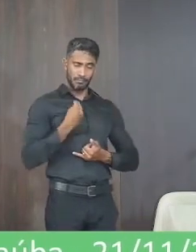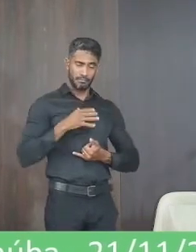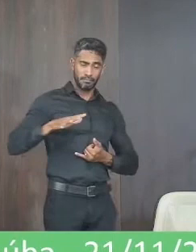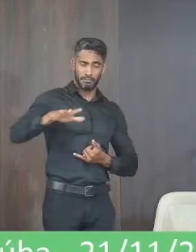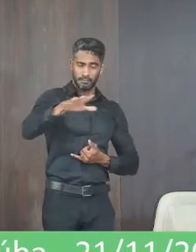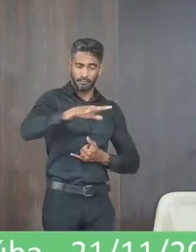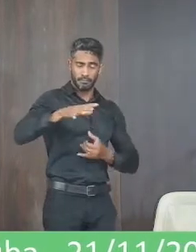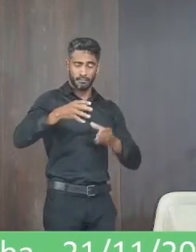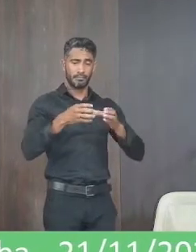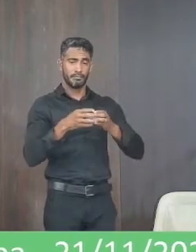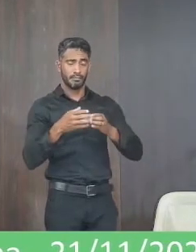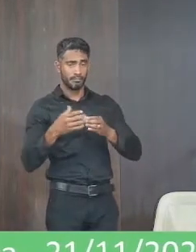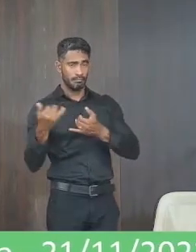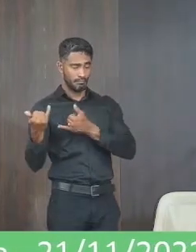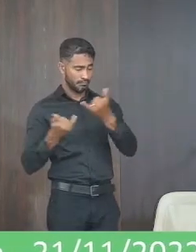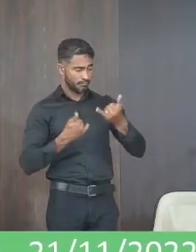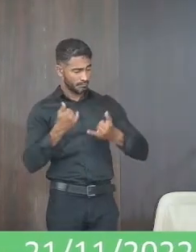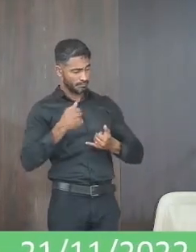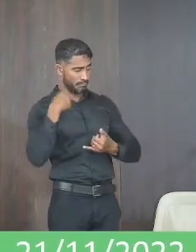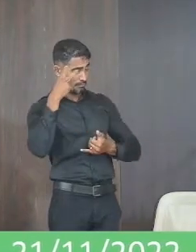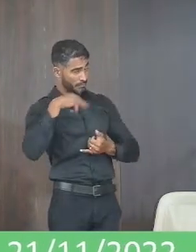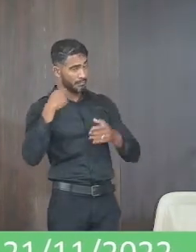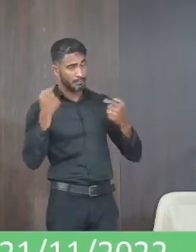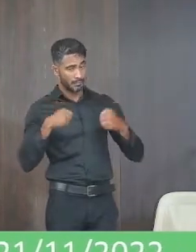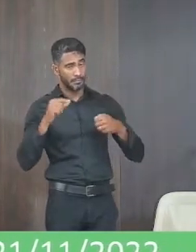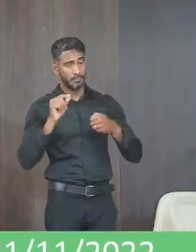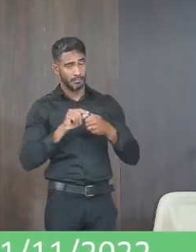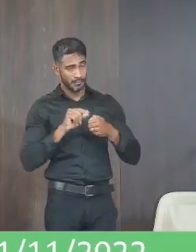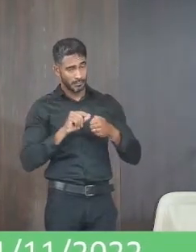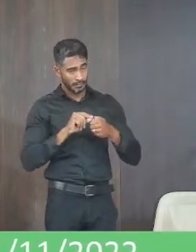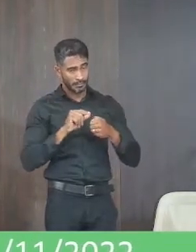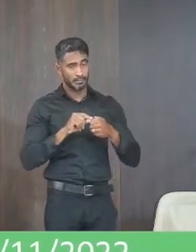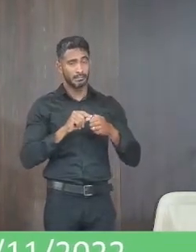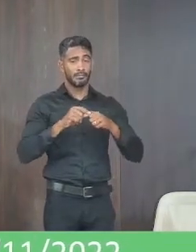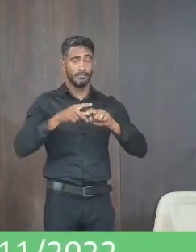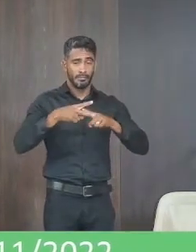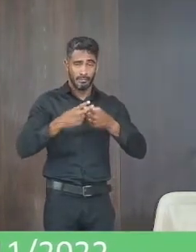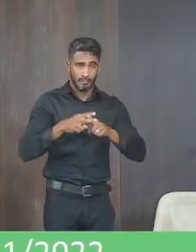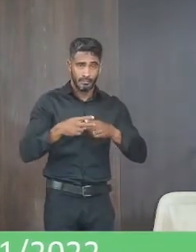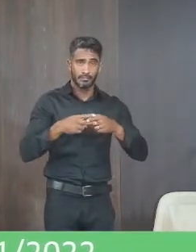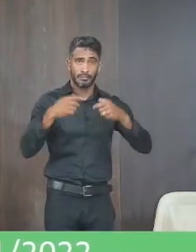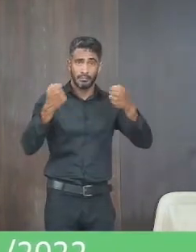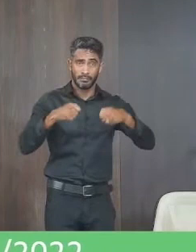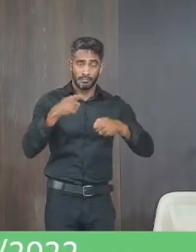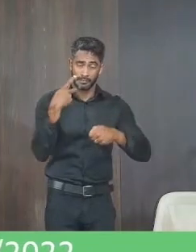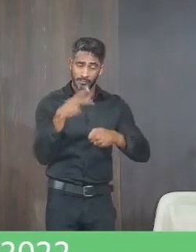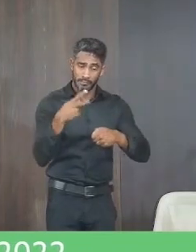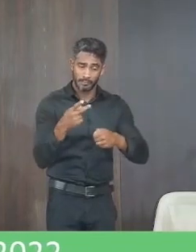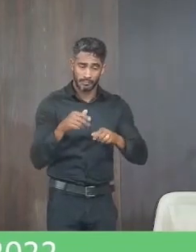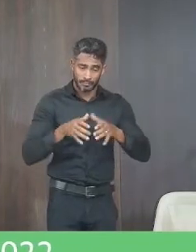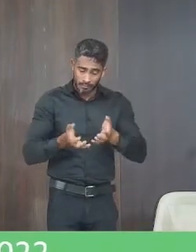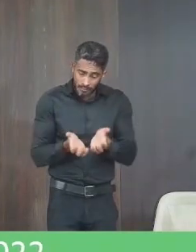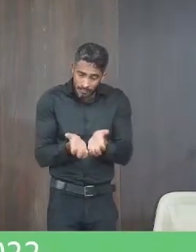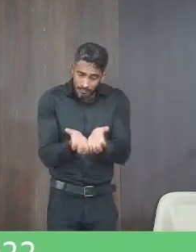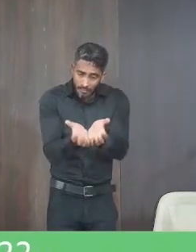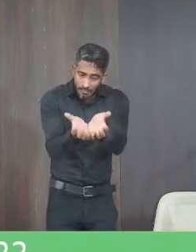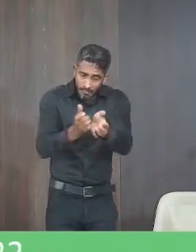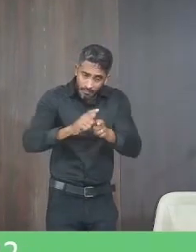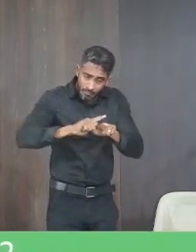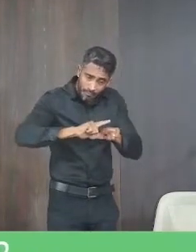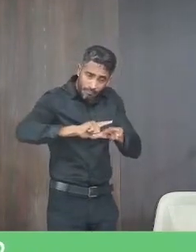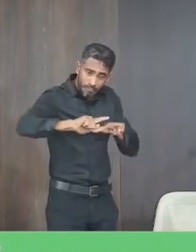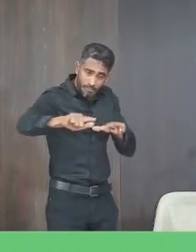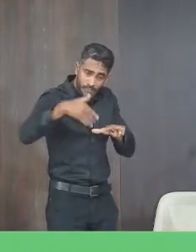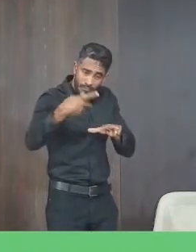Caraíbas que procuraram essa vereadora solicitando providência no sentido de execução dos serviços necessários como patrulhamento e cascalhamento no local